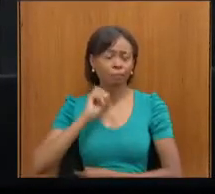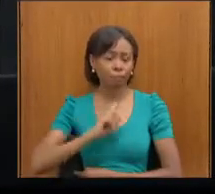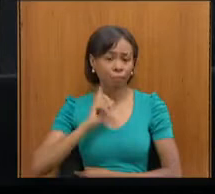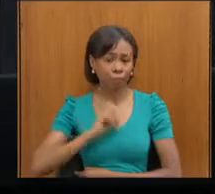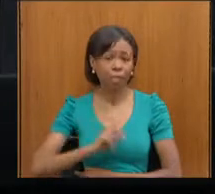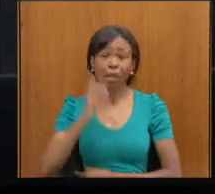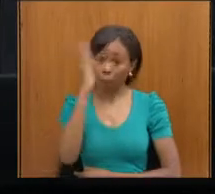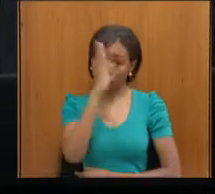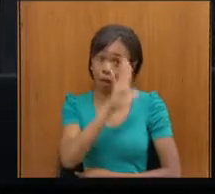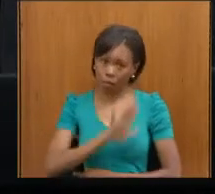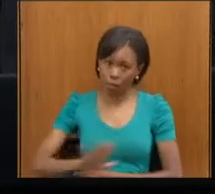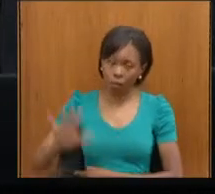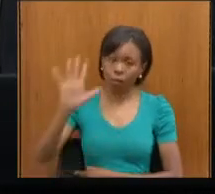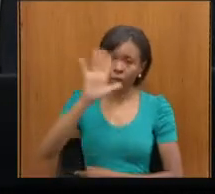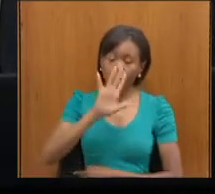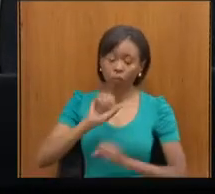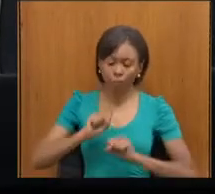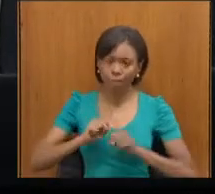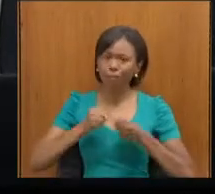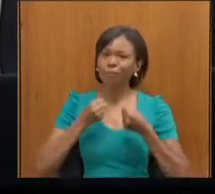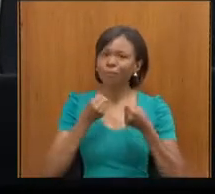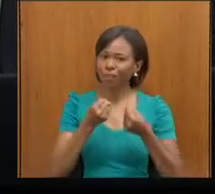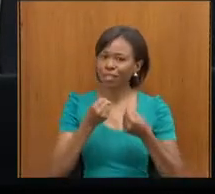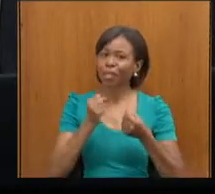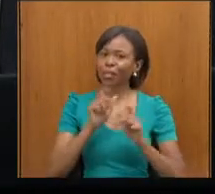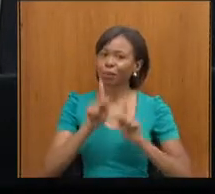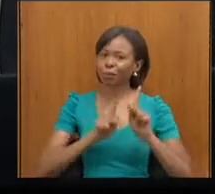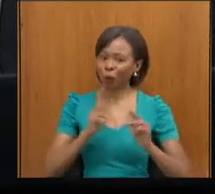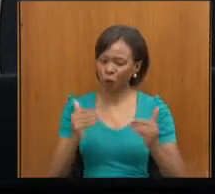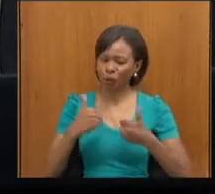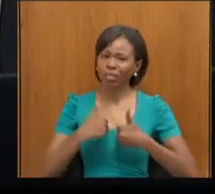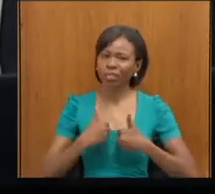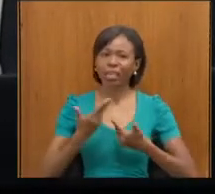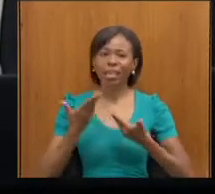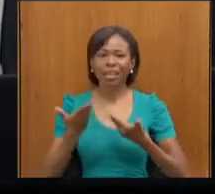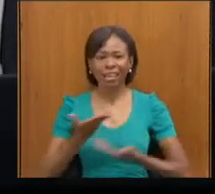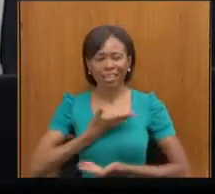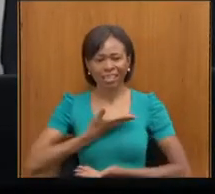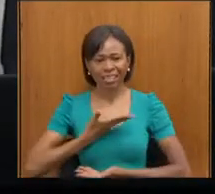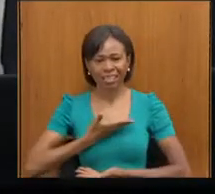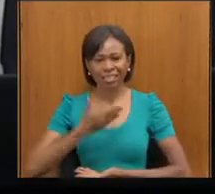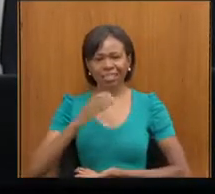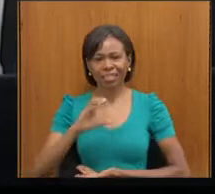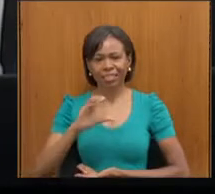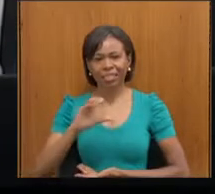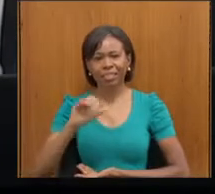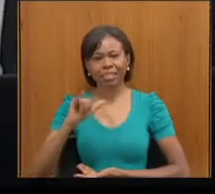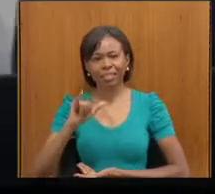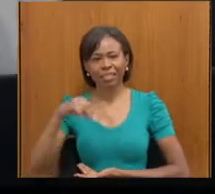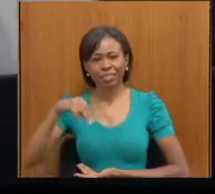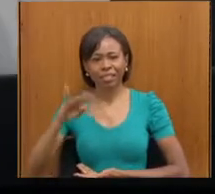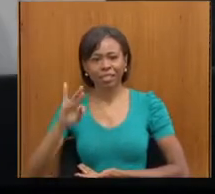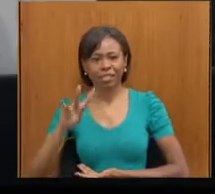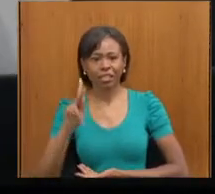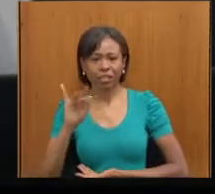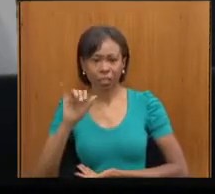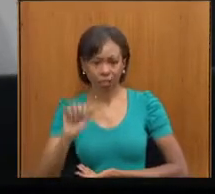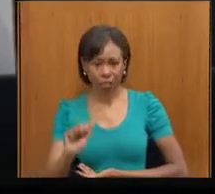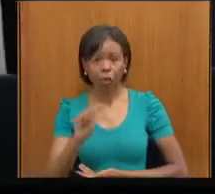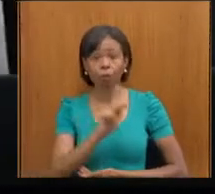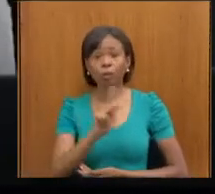brasileira na defesa das pessoas com autismo. Minha amiga Cíntia de Lima, que é presidente da